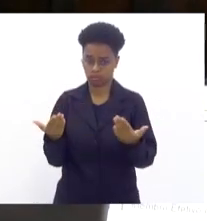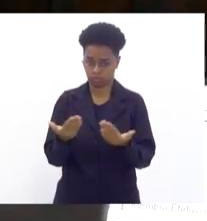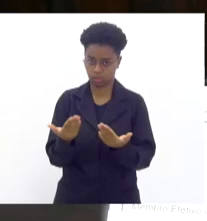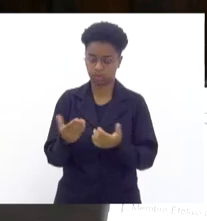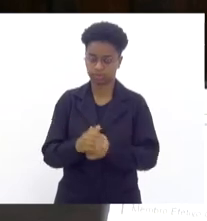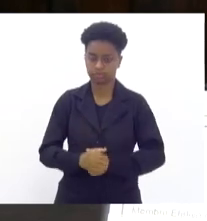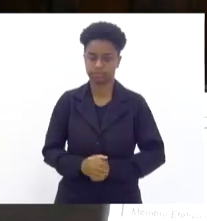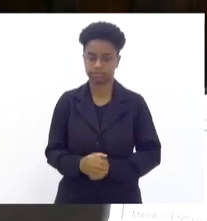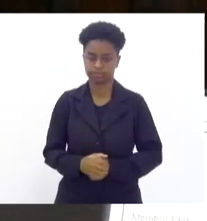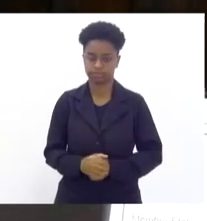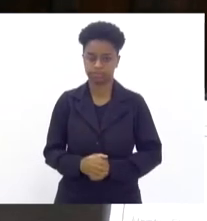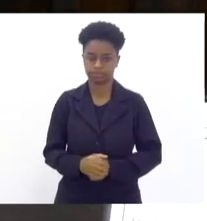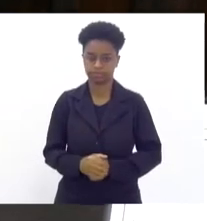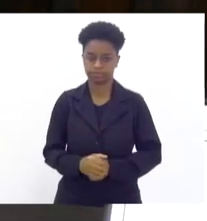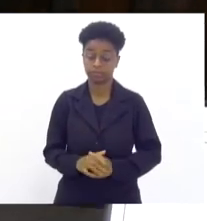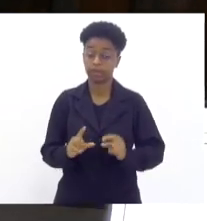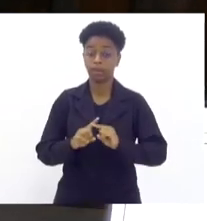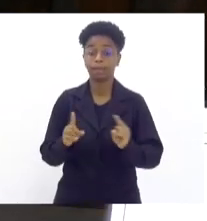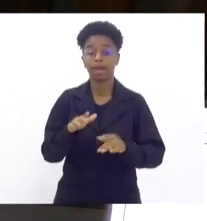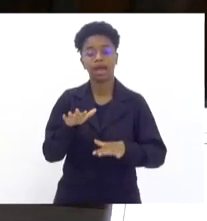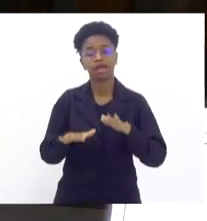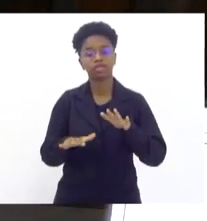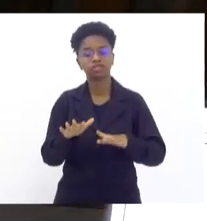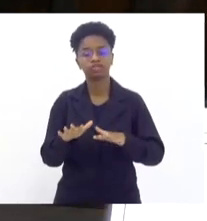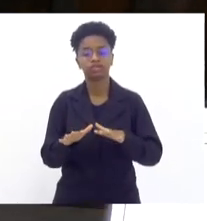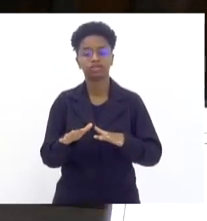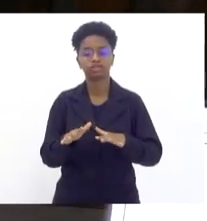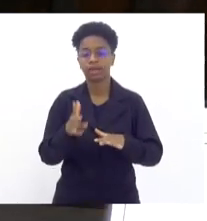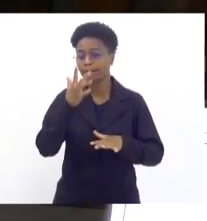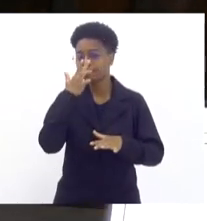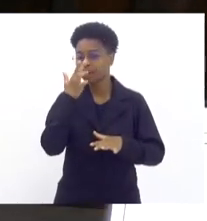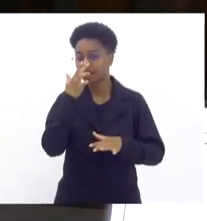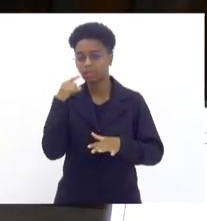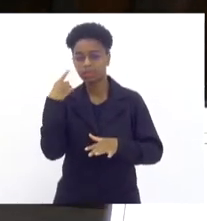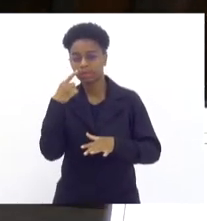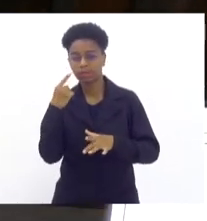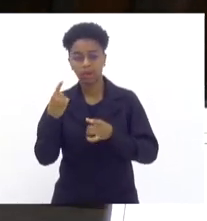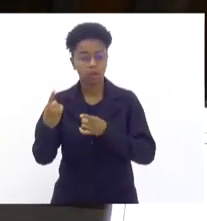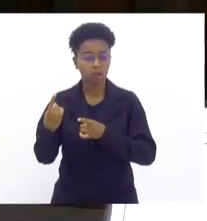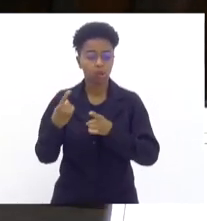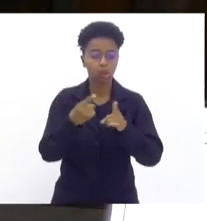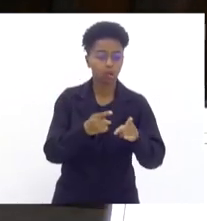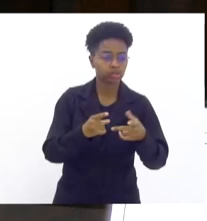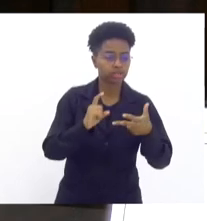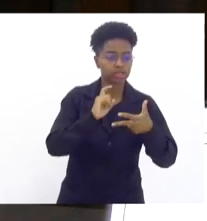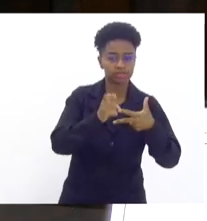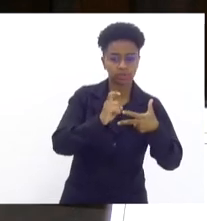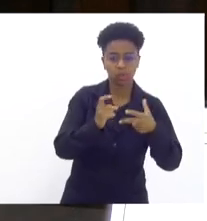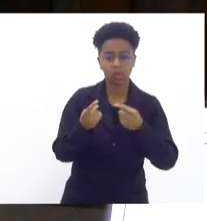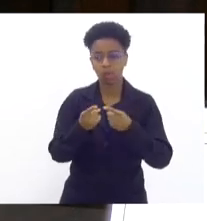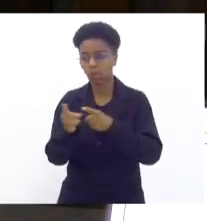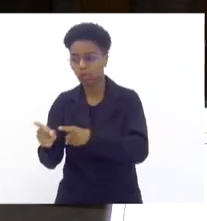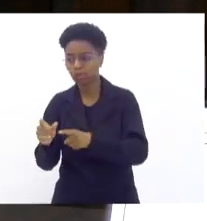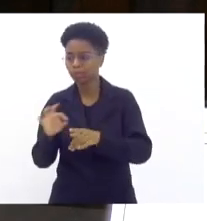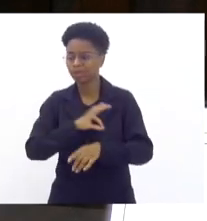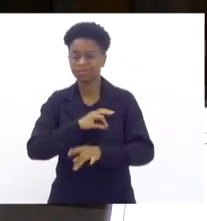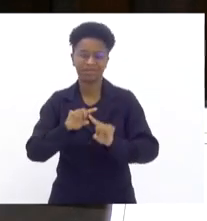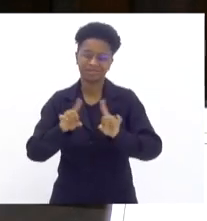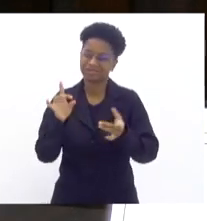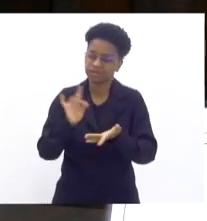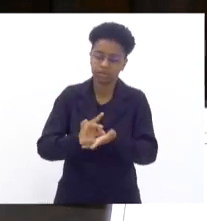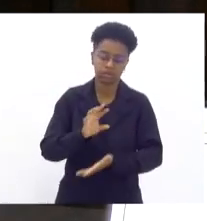é que muitas vezes se coloca o parlamento contra o executivo, contra as polícias, quando não é absolutamente nada disso.